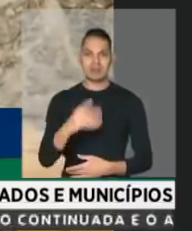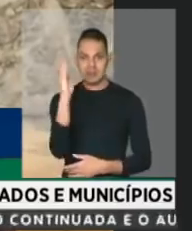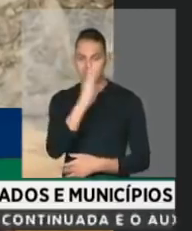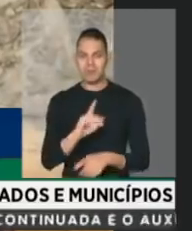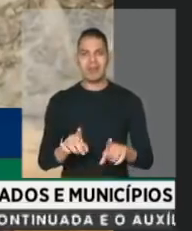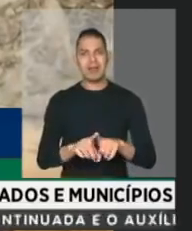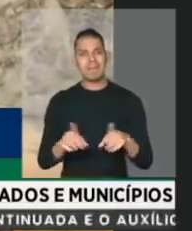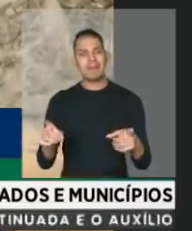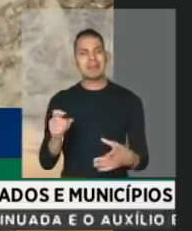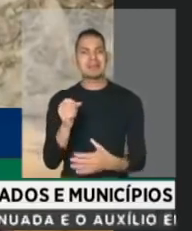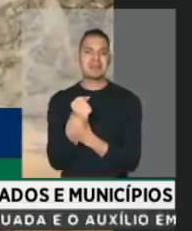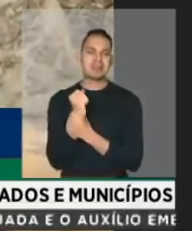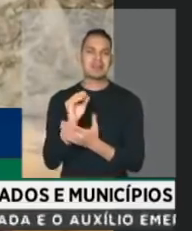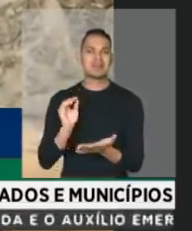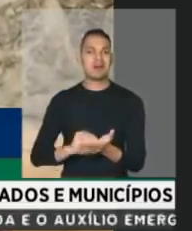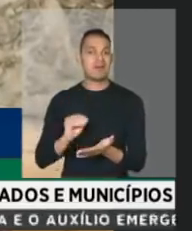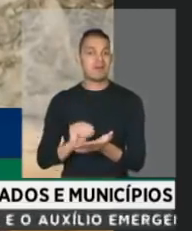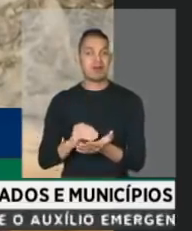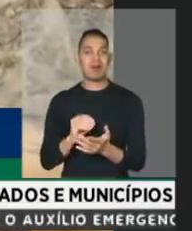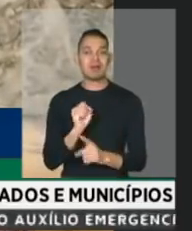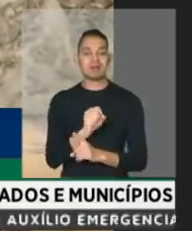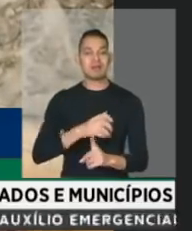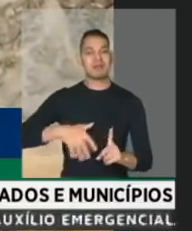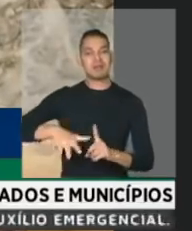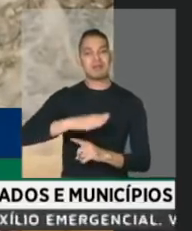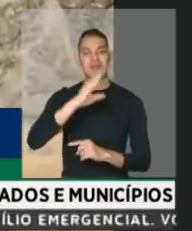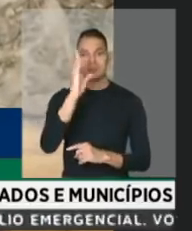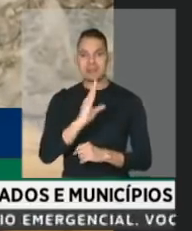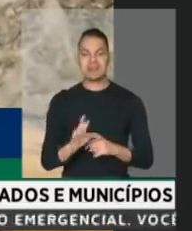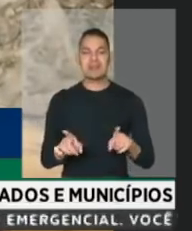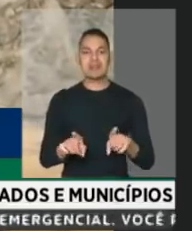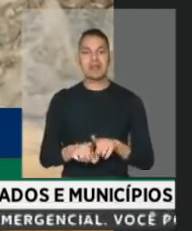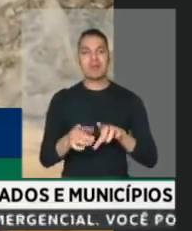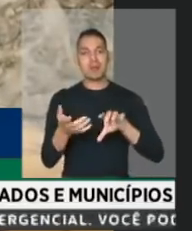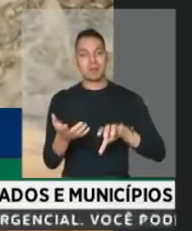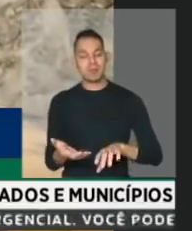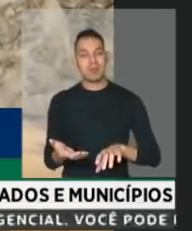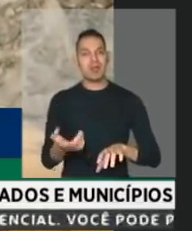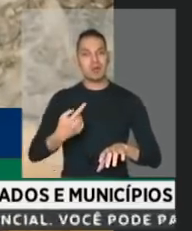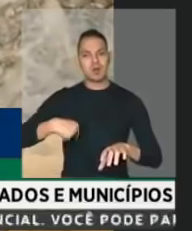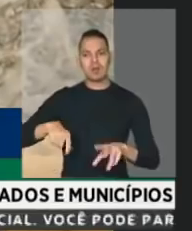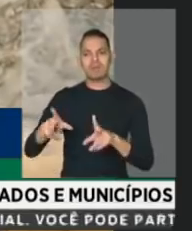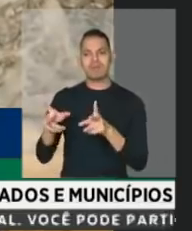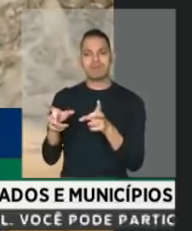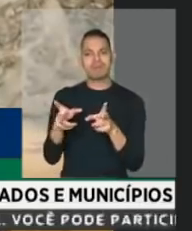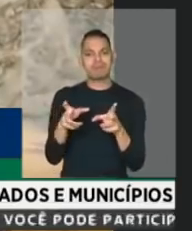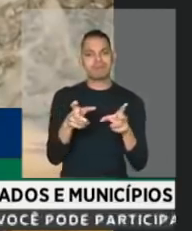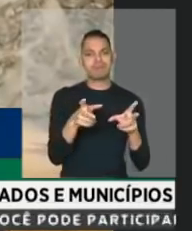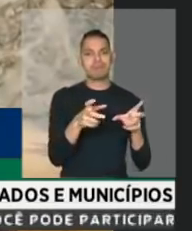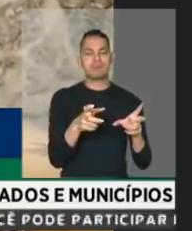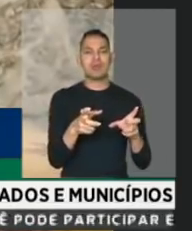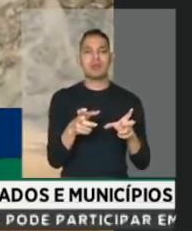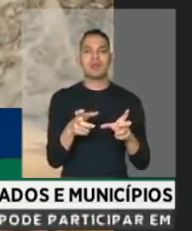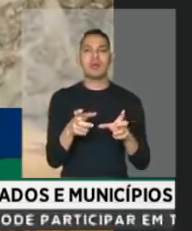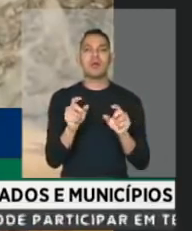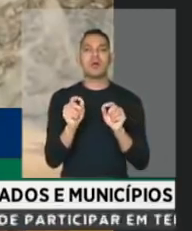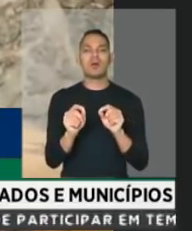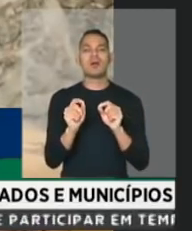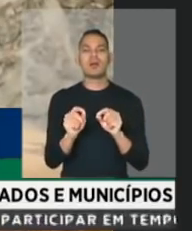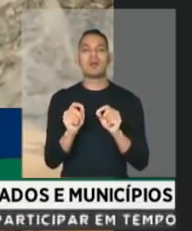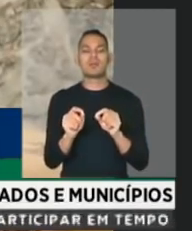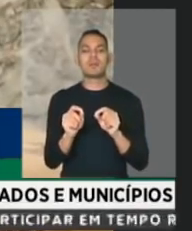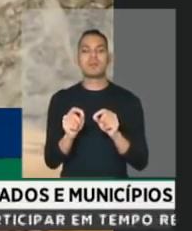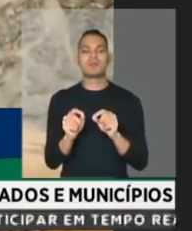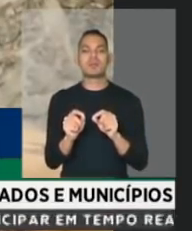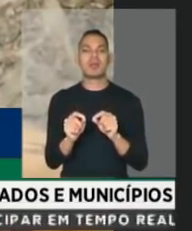brutal insegurança da sociedade brasileira e também deste parlamento, nós vamos percebendo isso, na execução